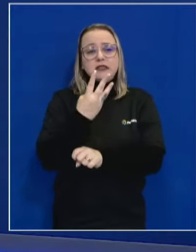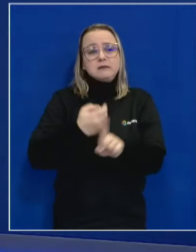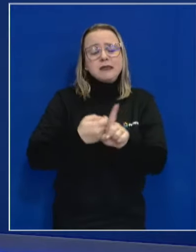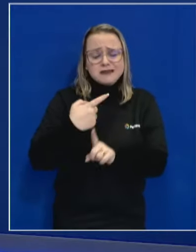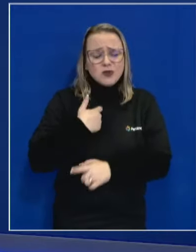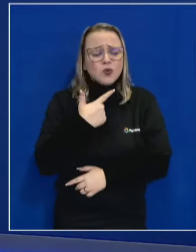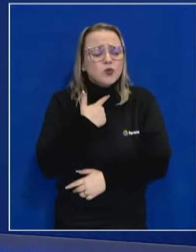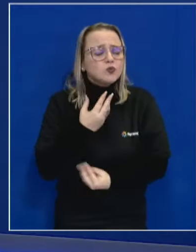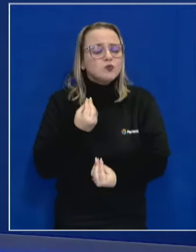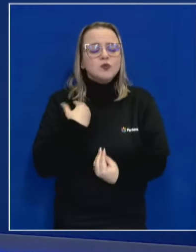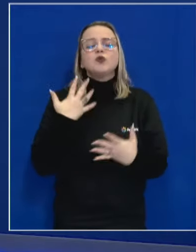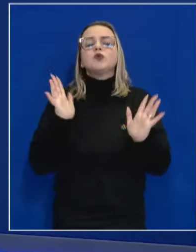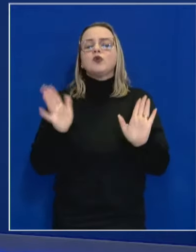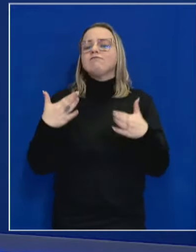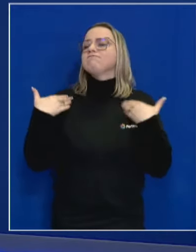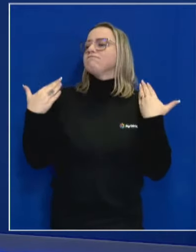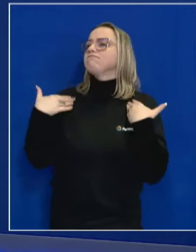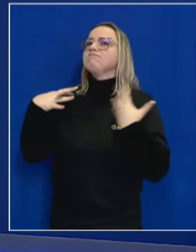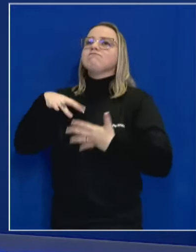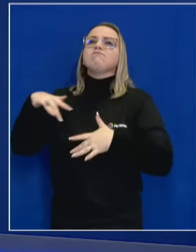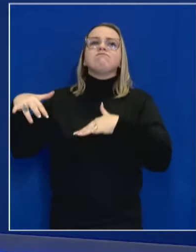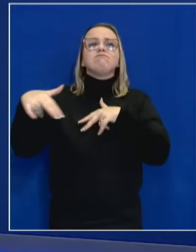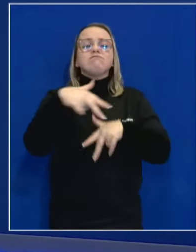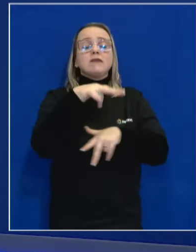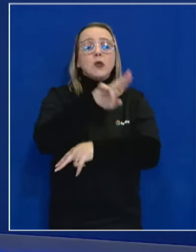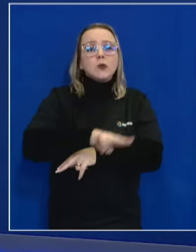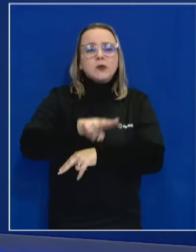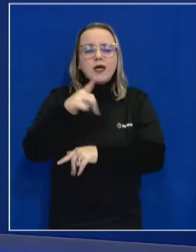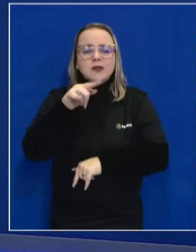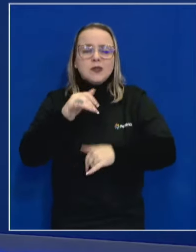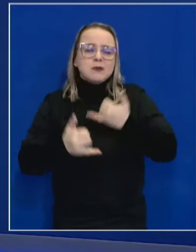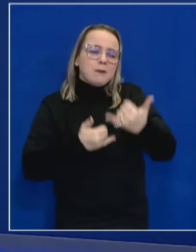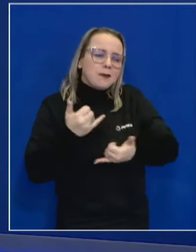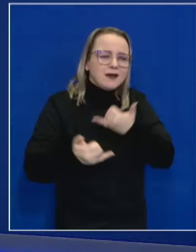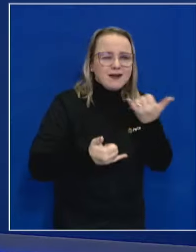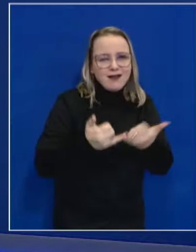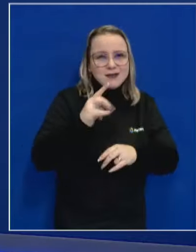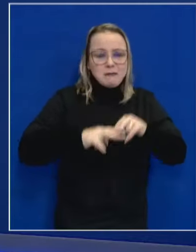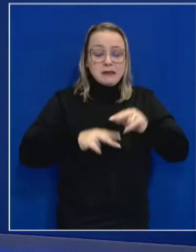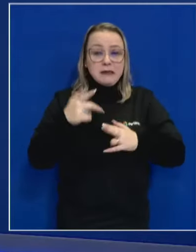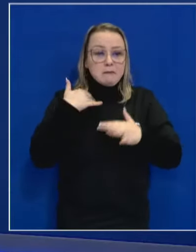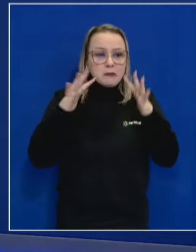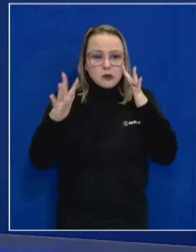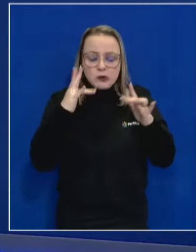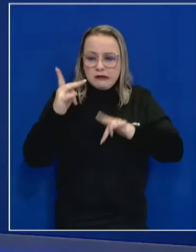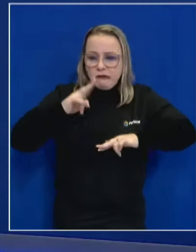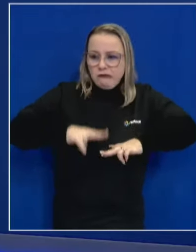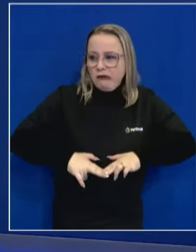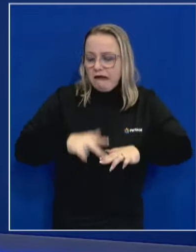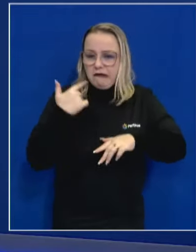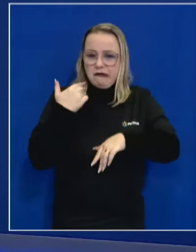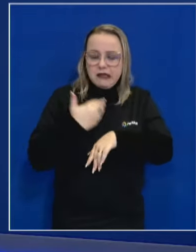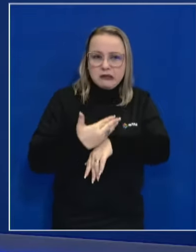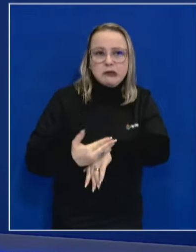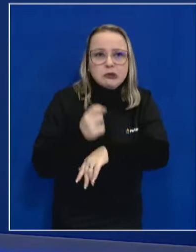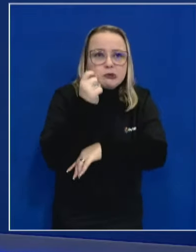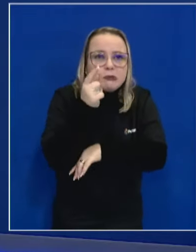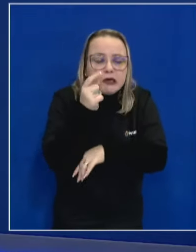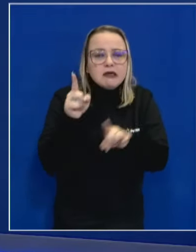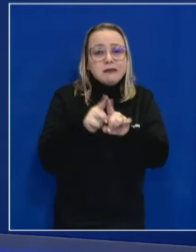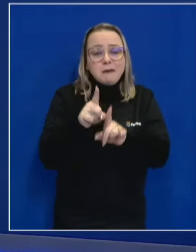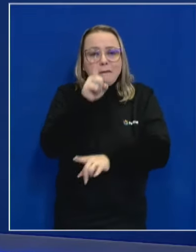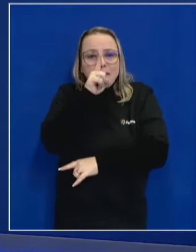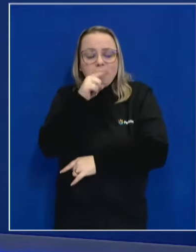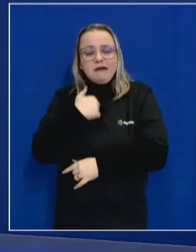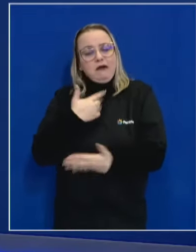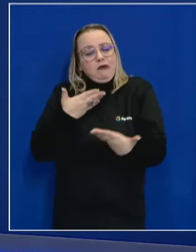gosto muito, né? Já tive algumas vezes em parques da cidade usando dos brinquedos na pracinha. Imagina não poder ficar cedo da manhã, especialmente para a mãe,